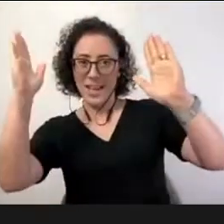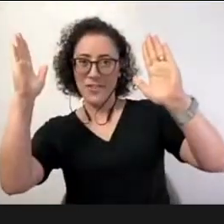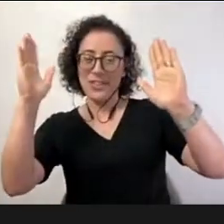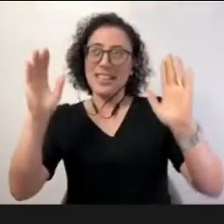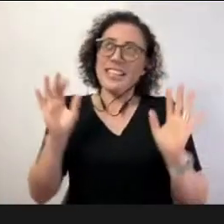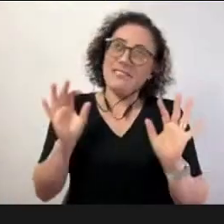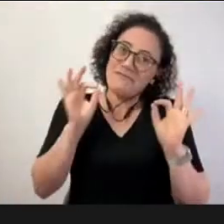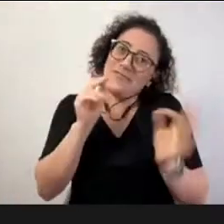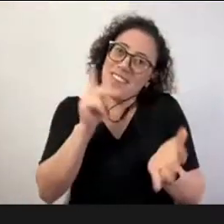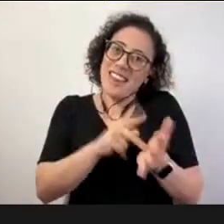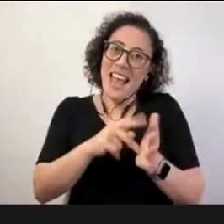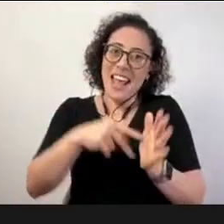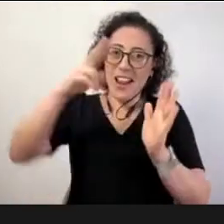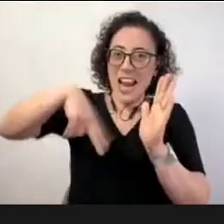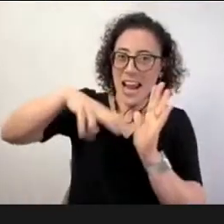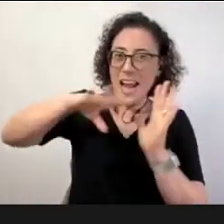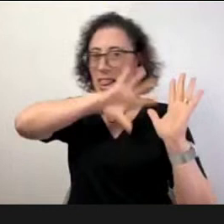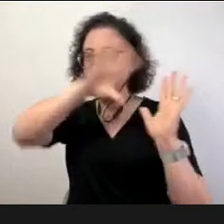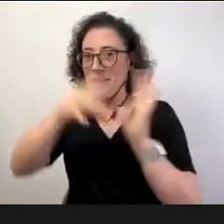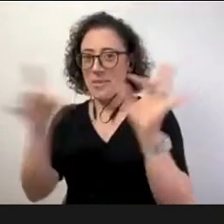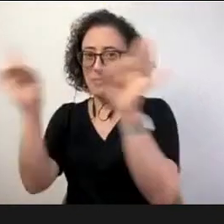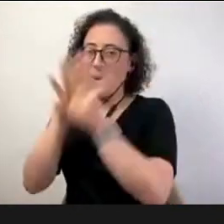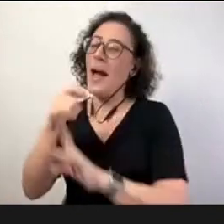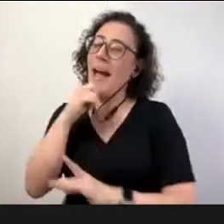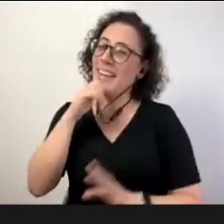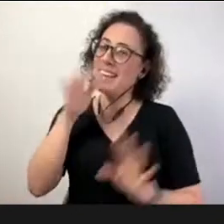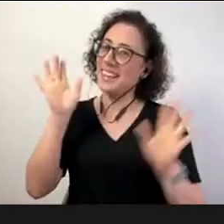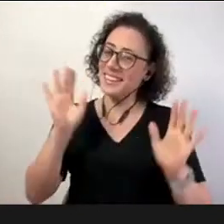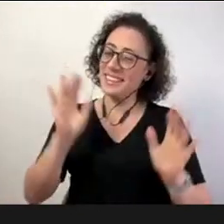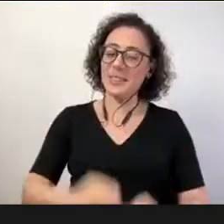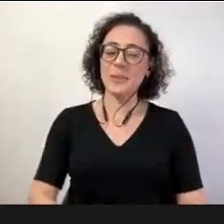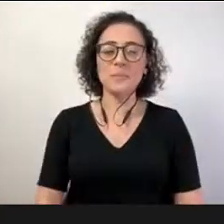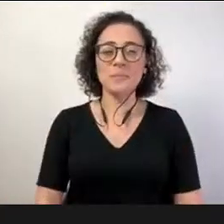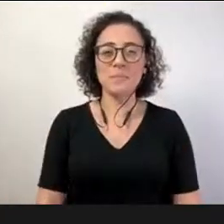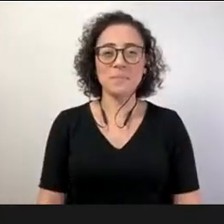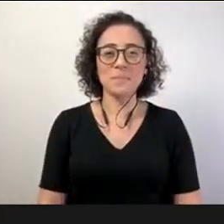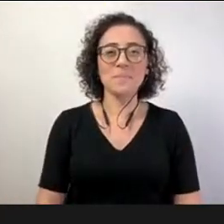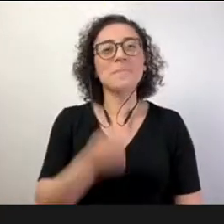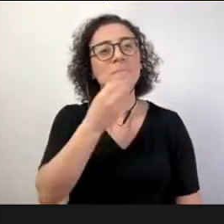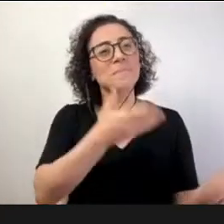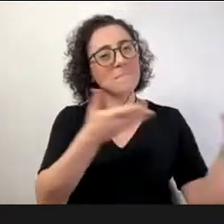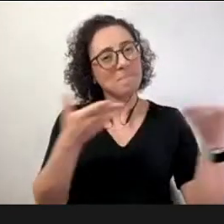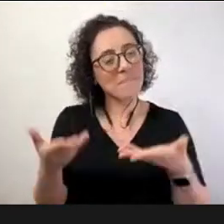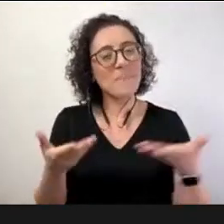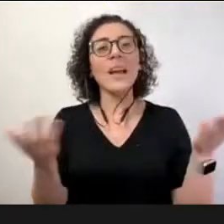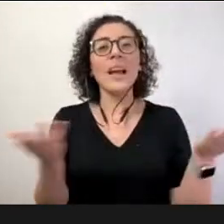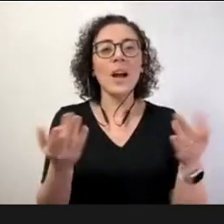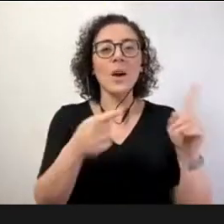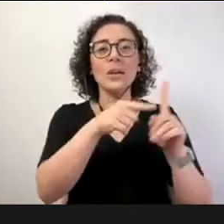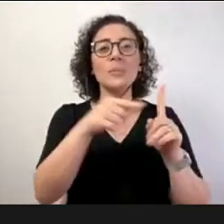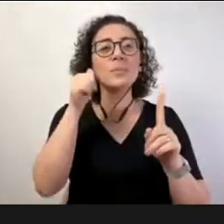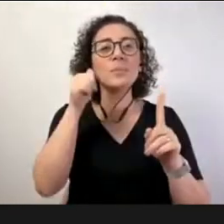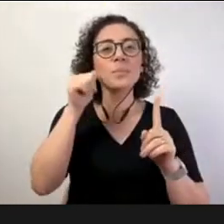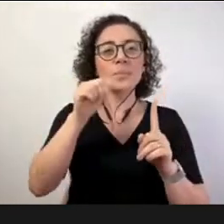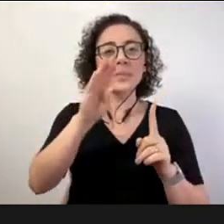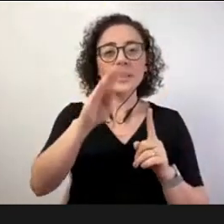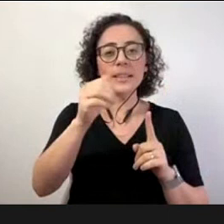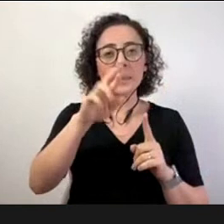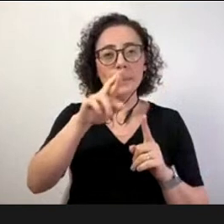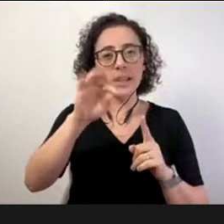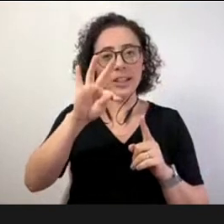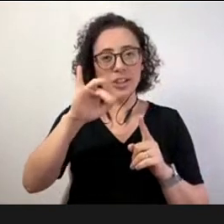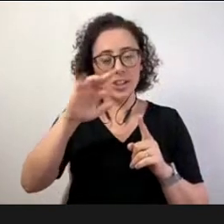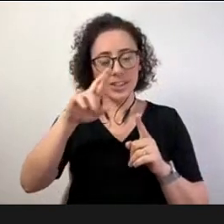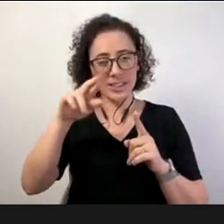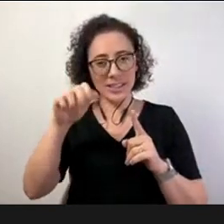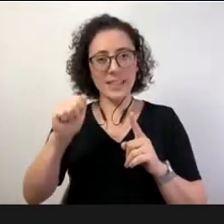obrigada, professor Davi. Seja muito bem-vindo. Bartira, seja muito bem-vinda também. Boa